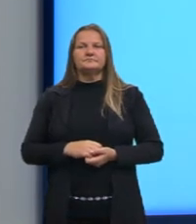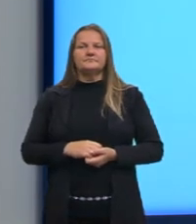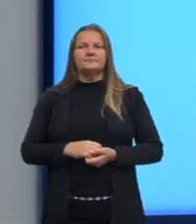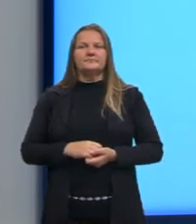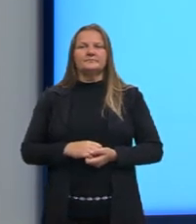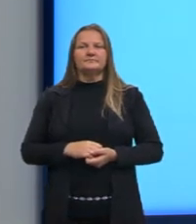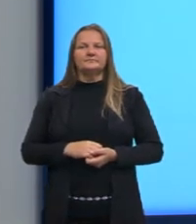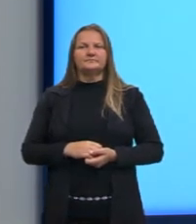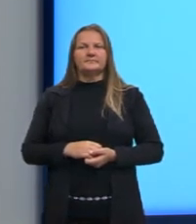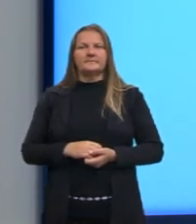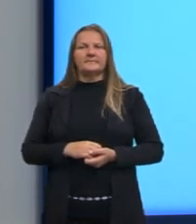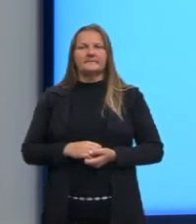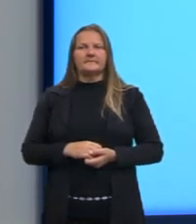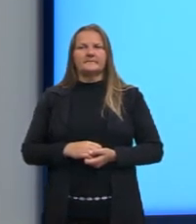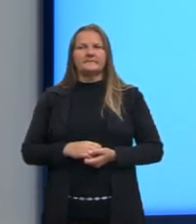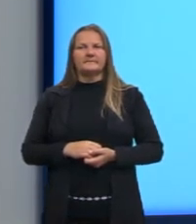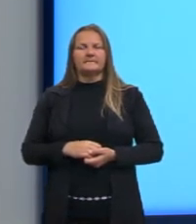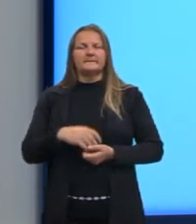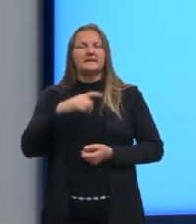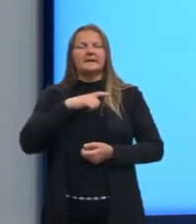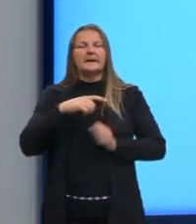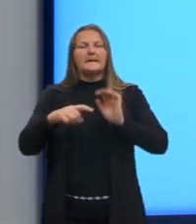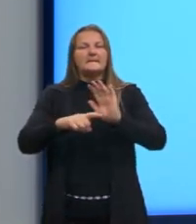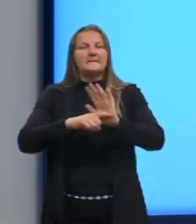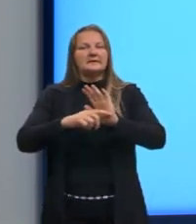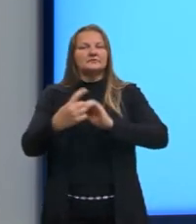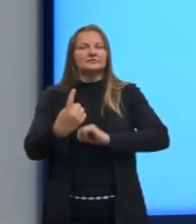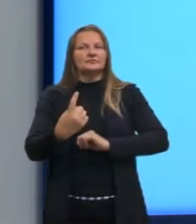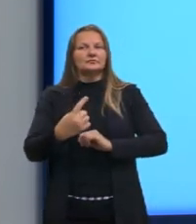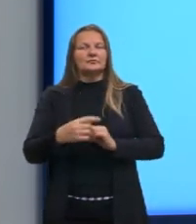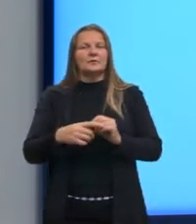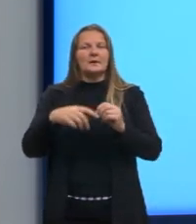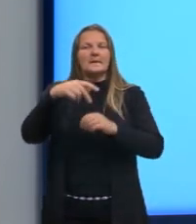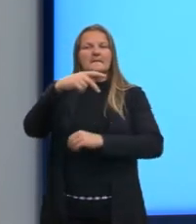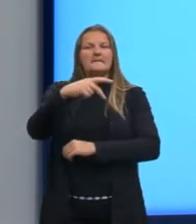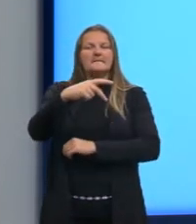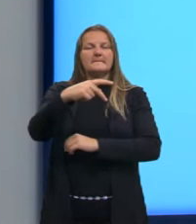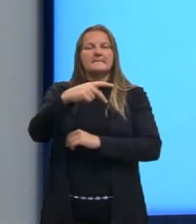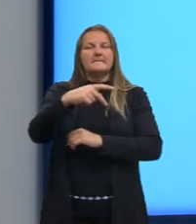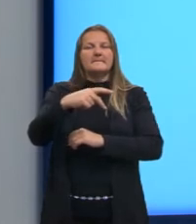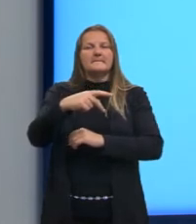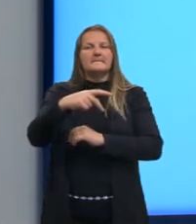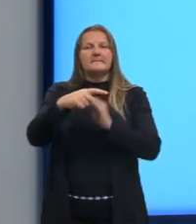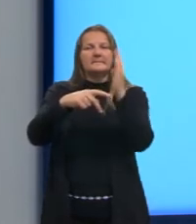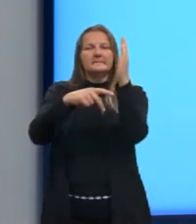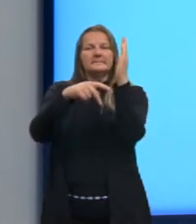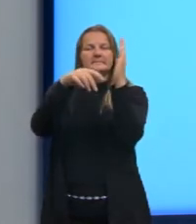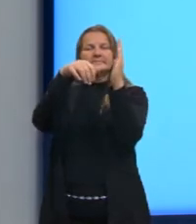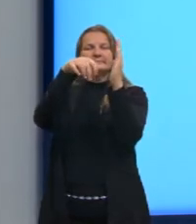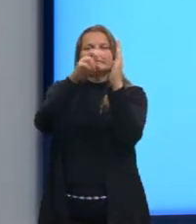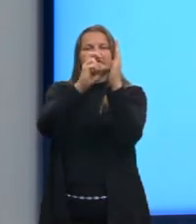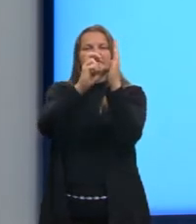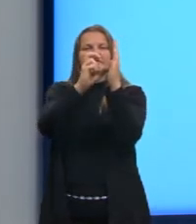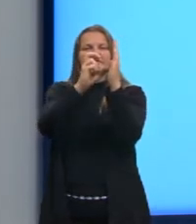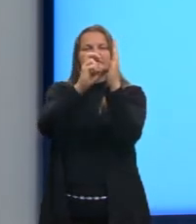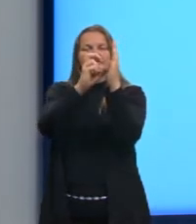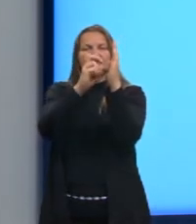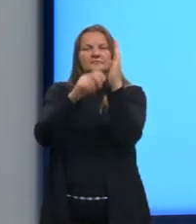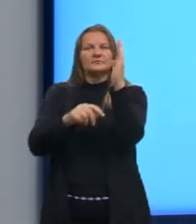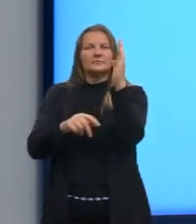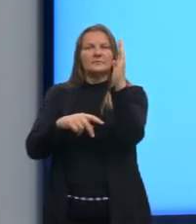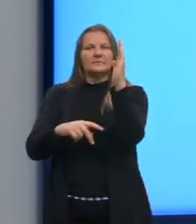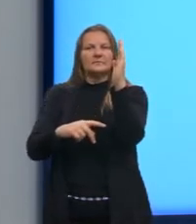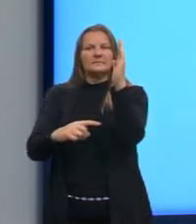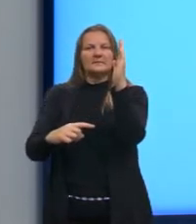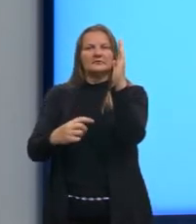Q, o Y, ele valia menos 1. No P, o Y valia 5. Então, nós vamos